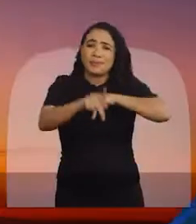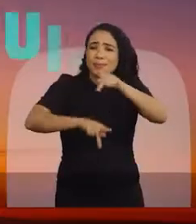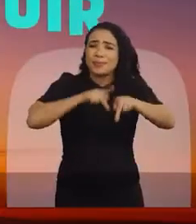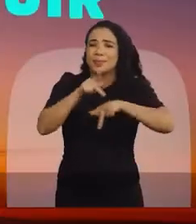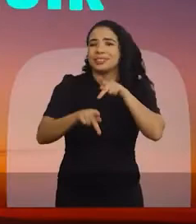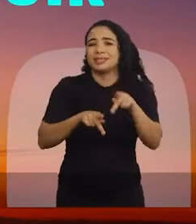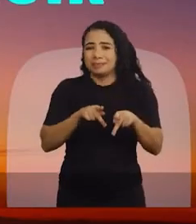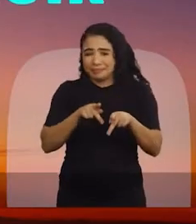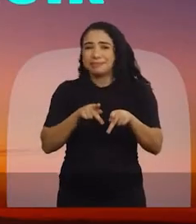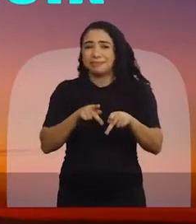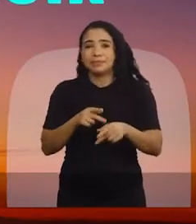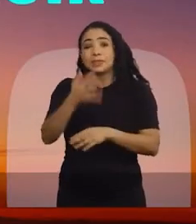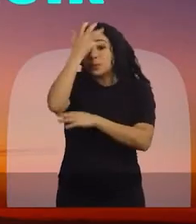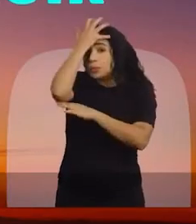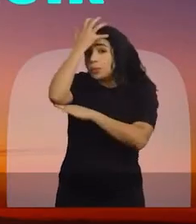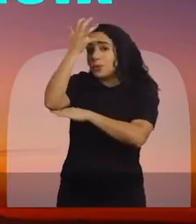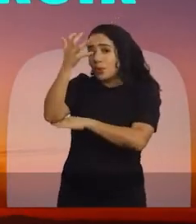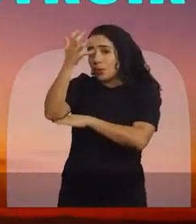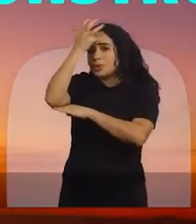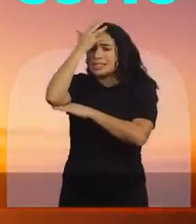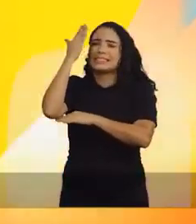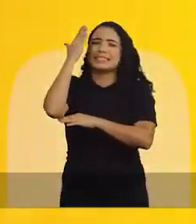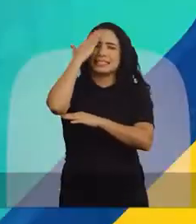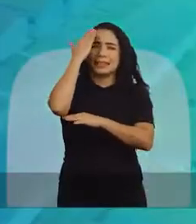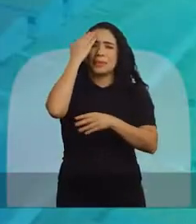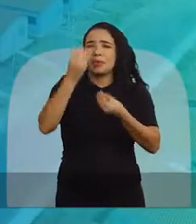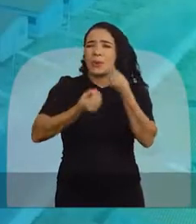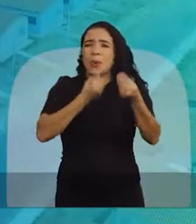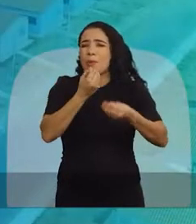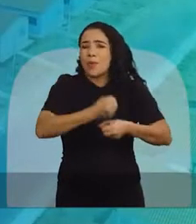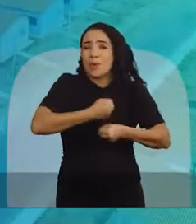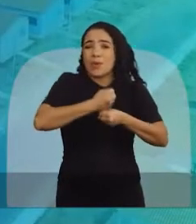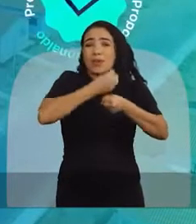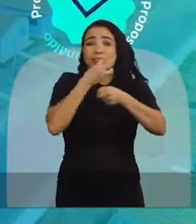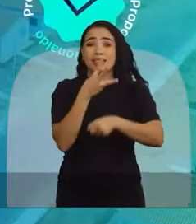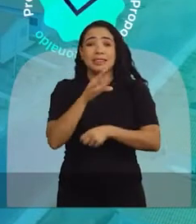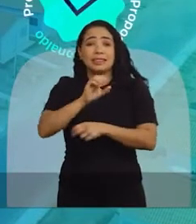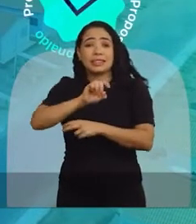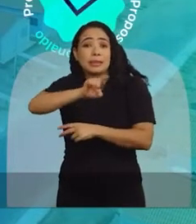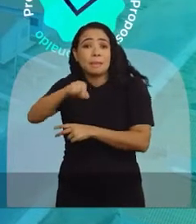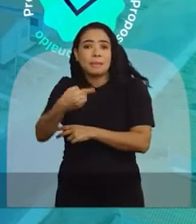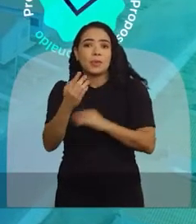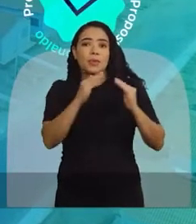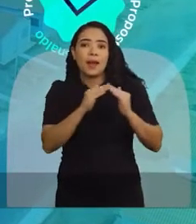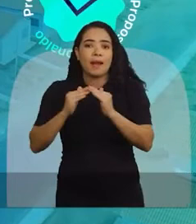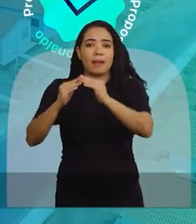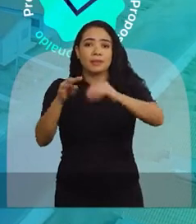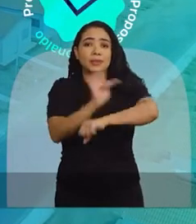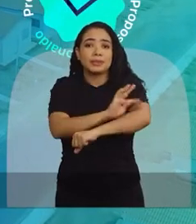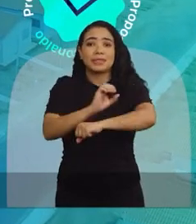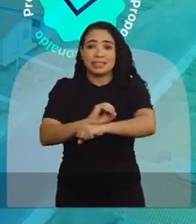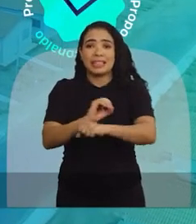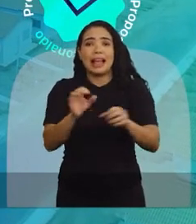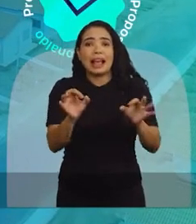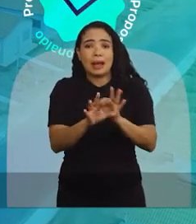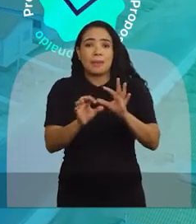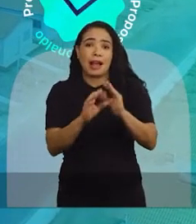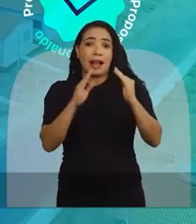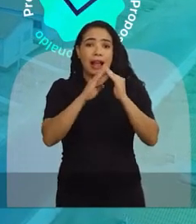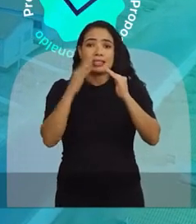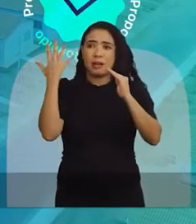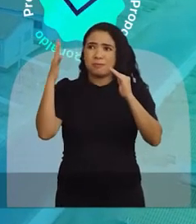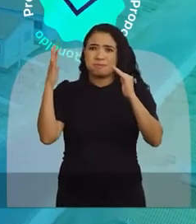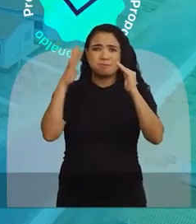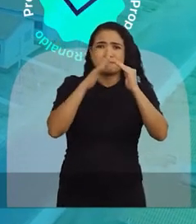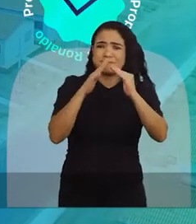Ronaldo Dimas sabe como construir. Vai beneficiar 30 mil famílias com casas novas e o cheque moradia